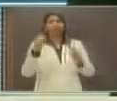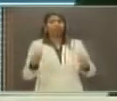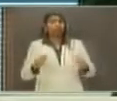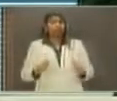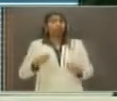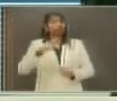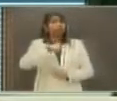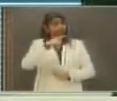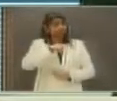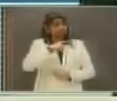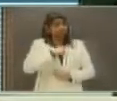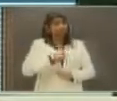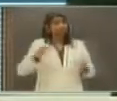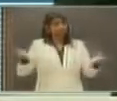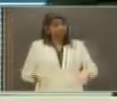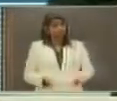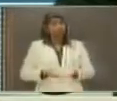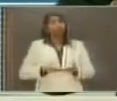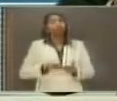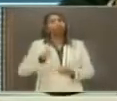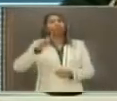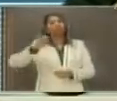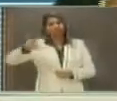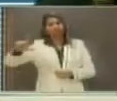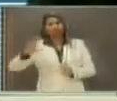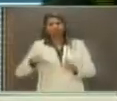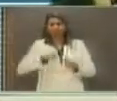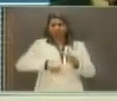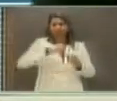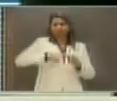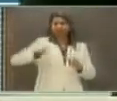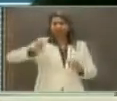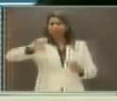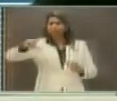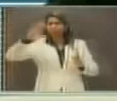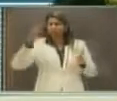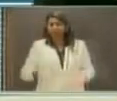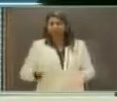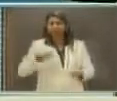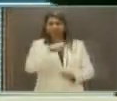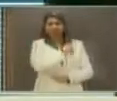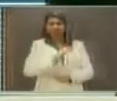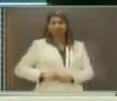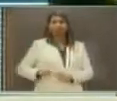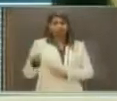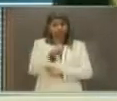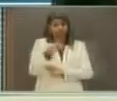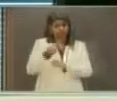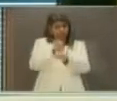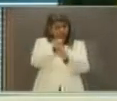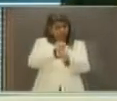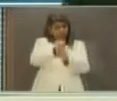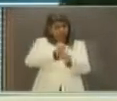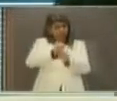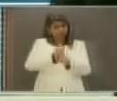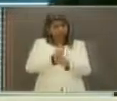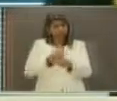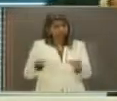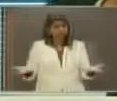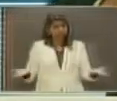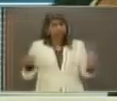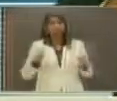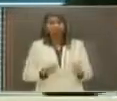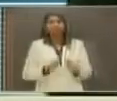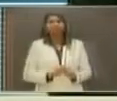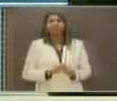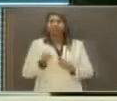senador Vitalzinho, que do partido de Zé Maranhão, o Wilson já foi senador, os dois. Tem compromisso com esse Estado de Coisa que a Paraíba está aí, com